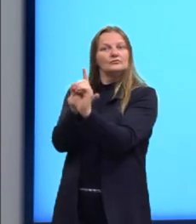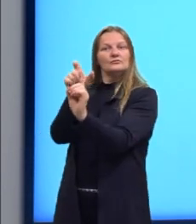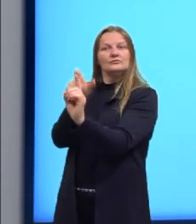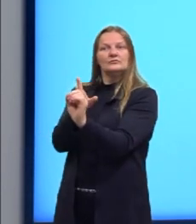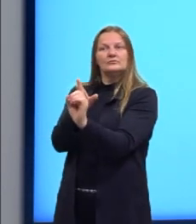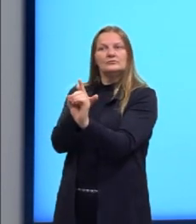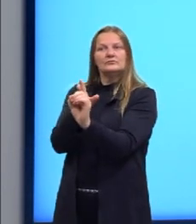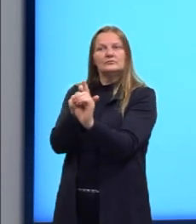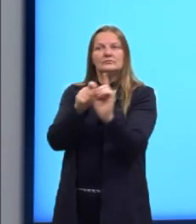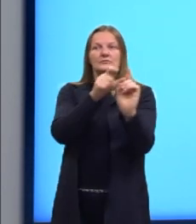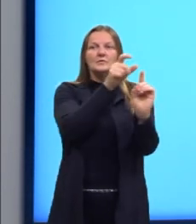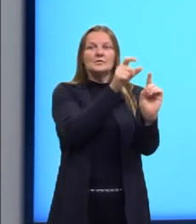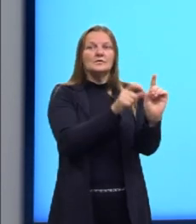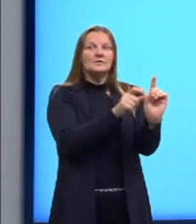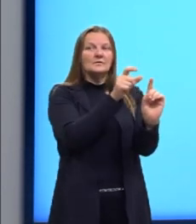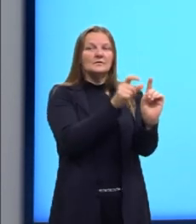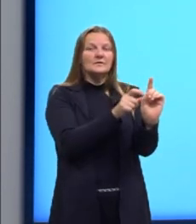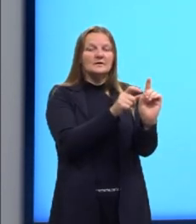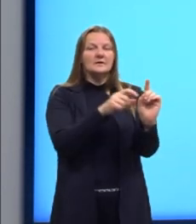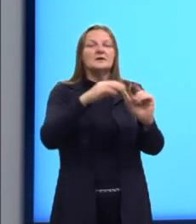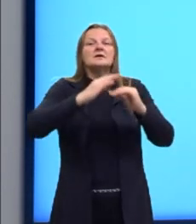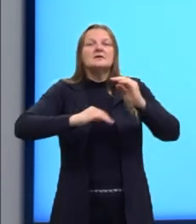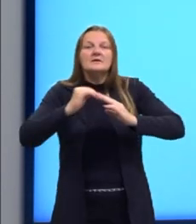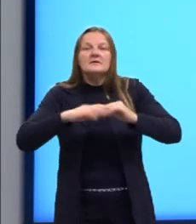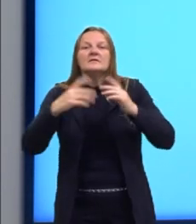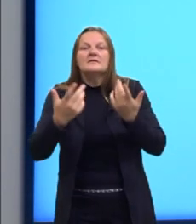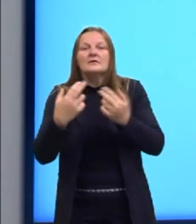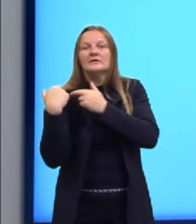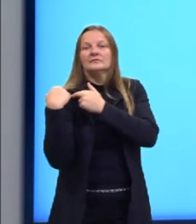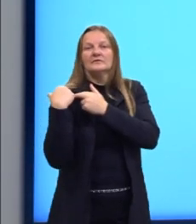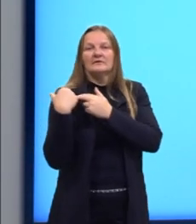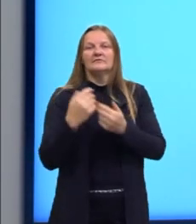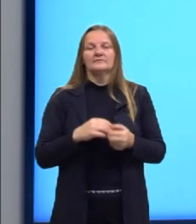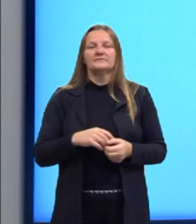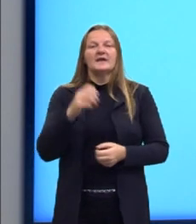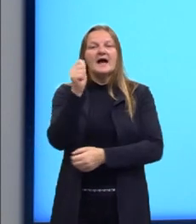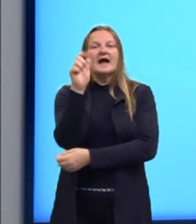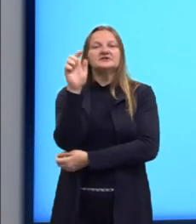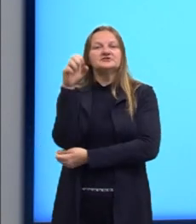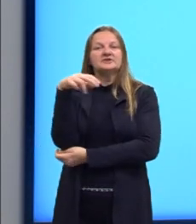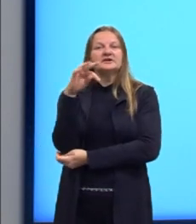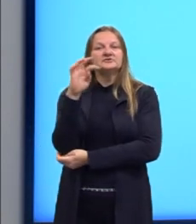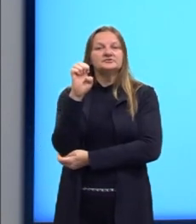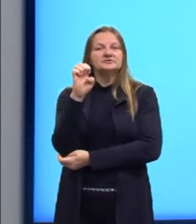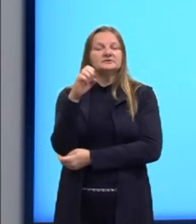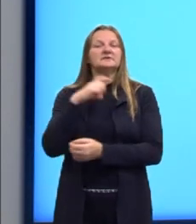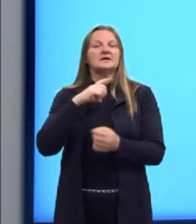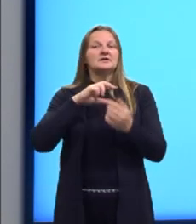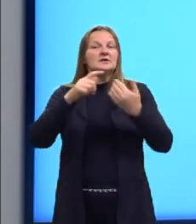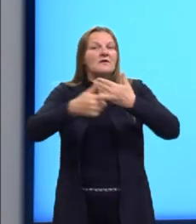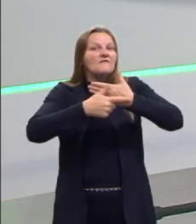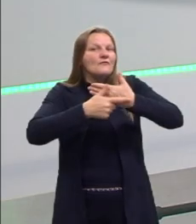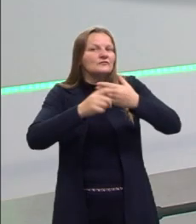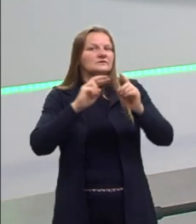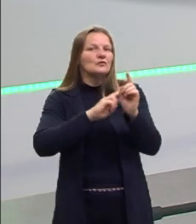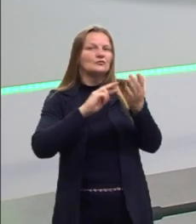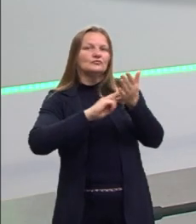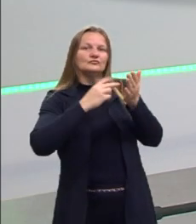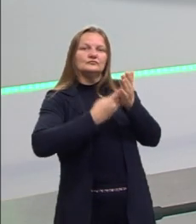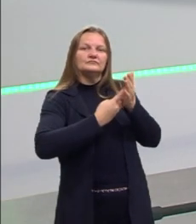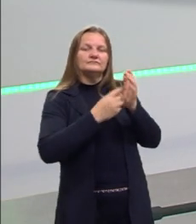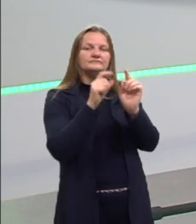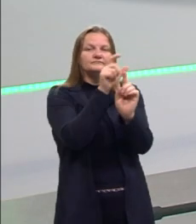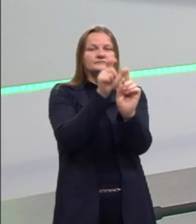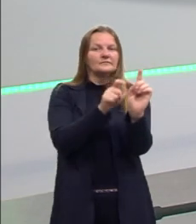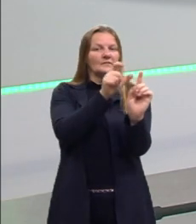que está escrito com o A, junto do gente, porque tem esse sentido específico de quem,